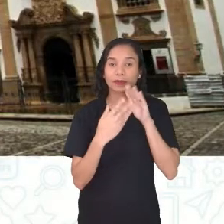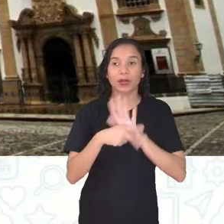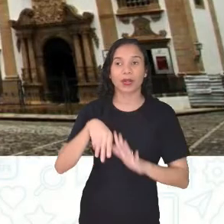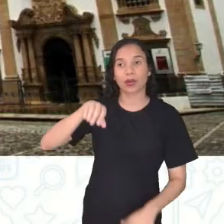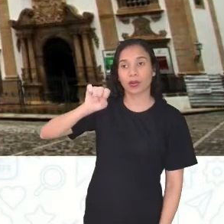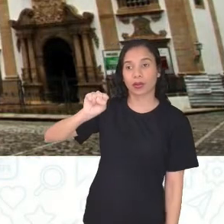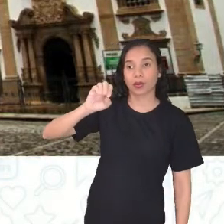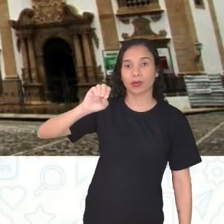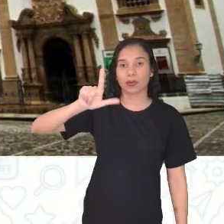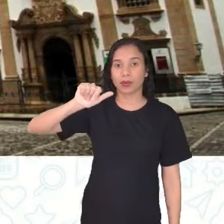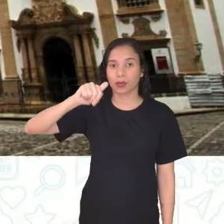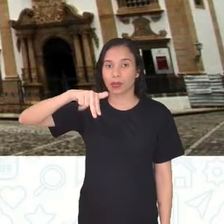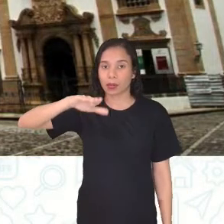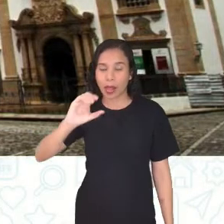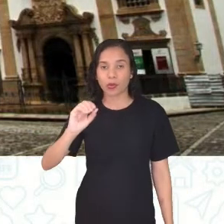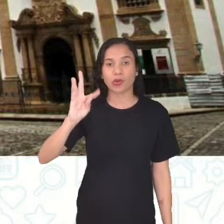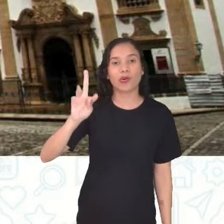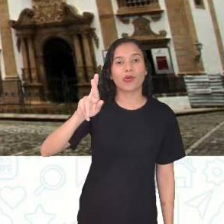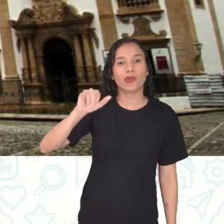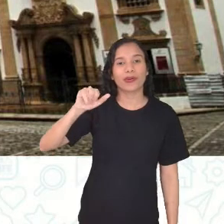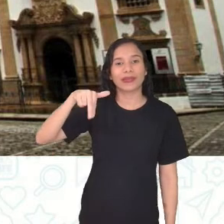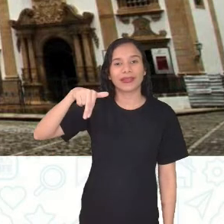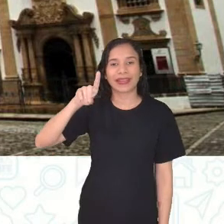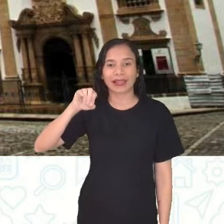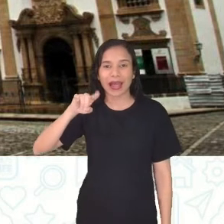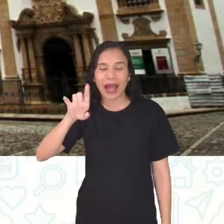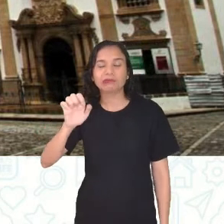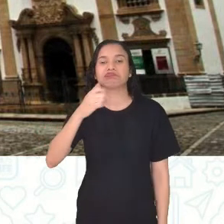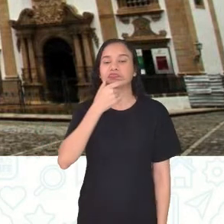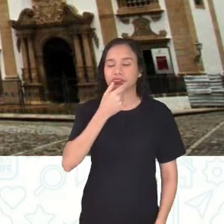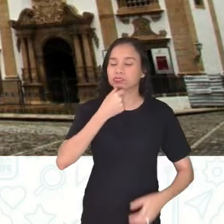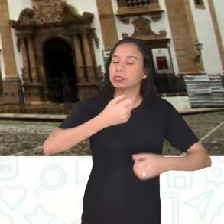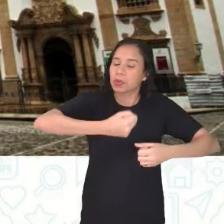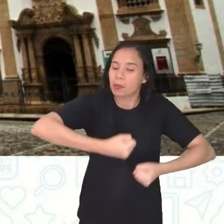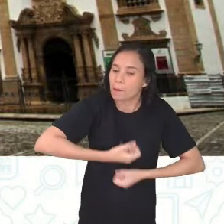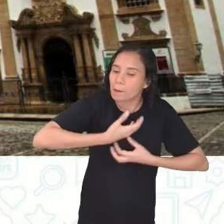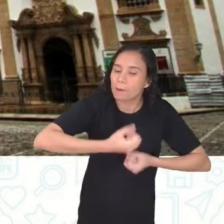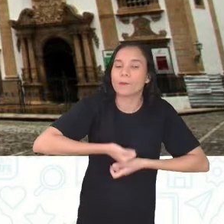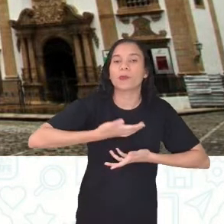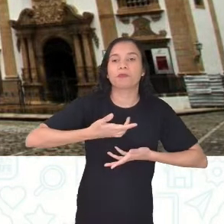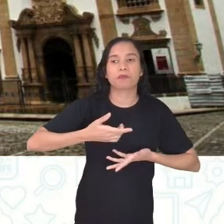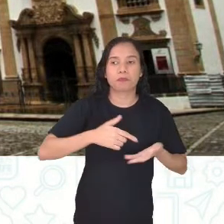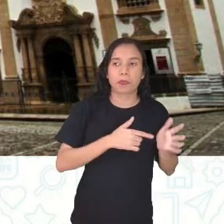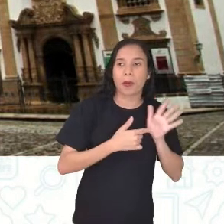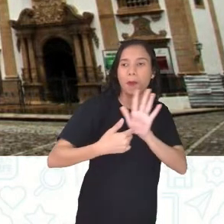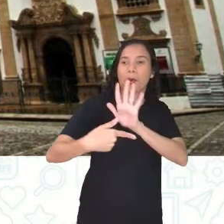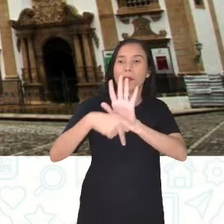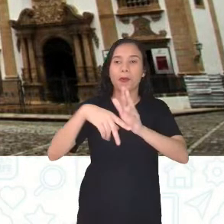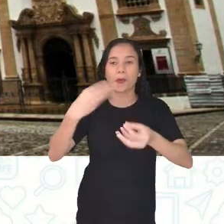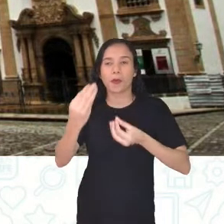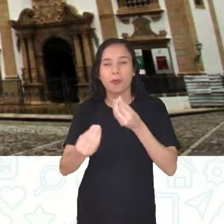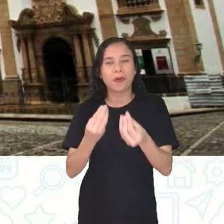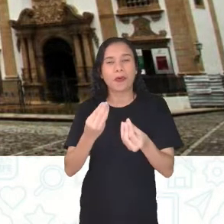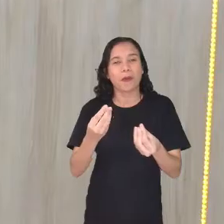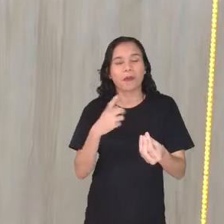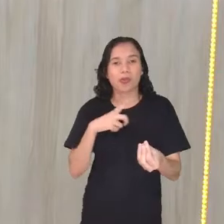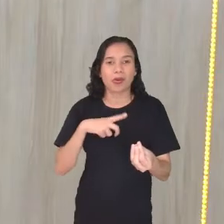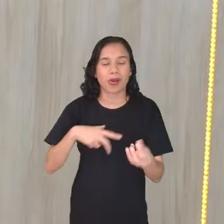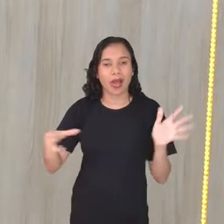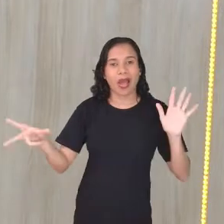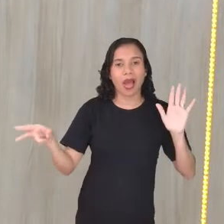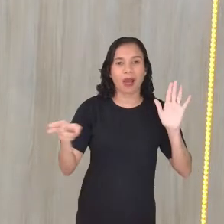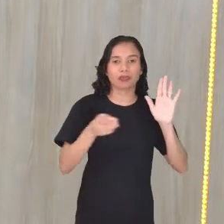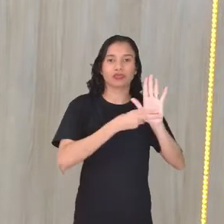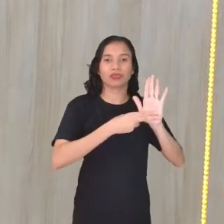Trindade, né? Um grande folclorista, poeta, que trouxe essa coisa do assumidamente